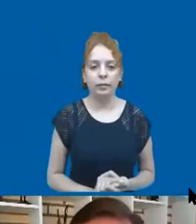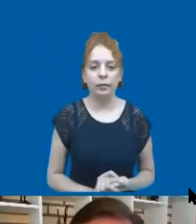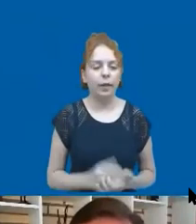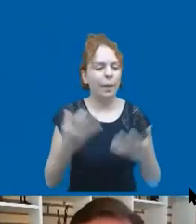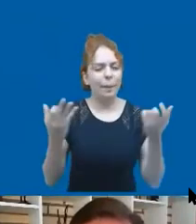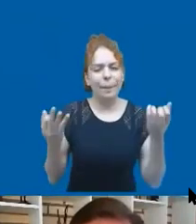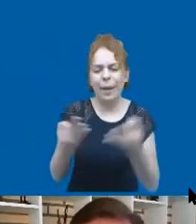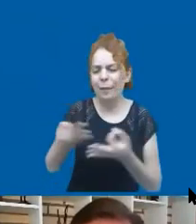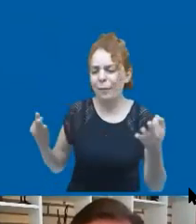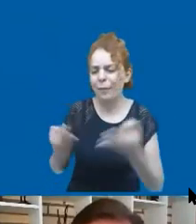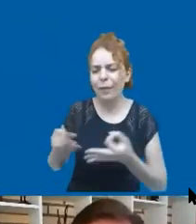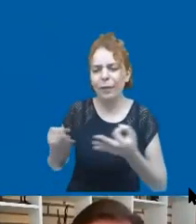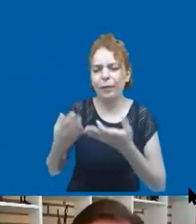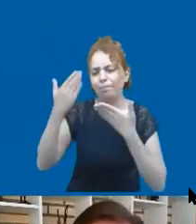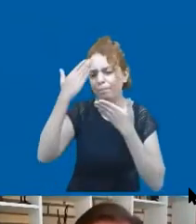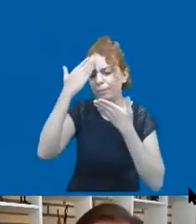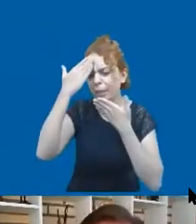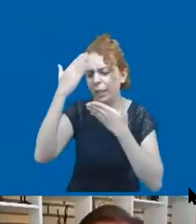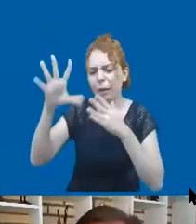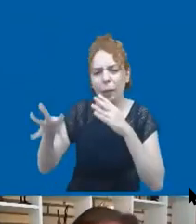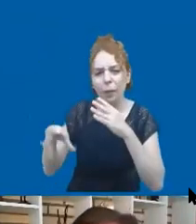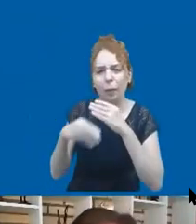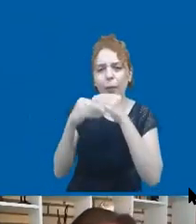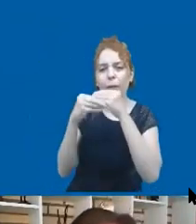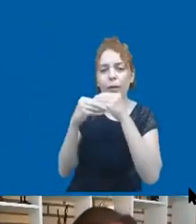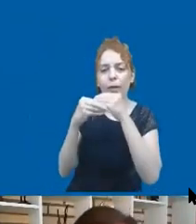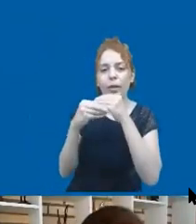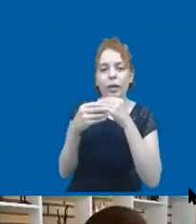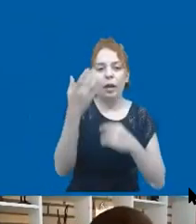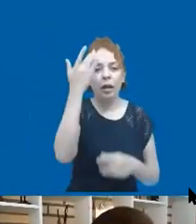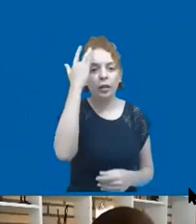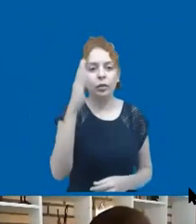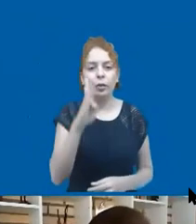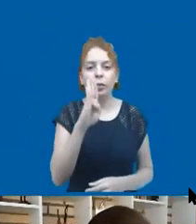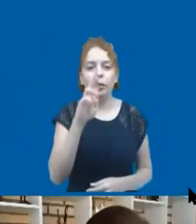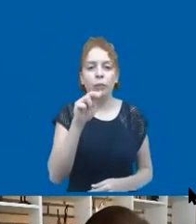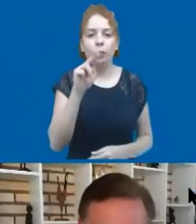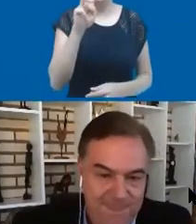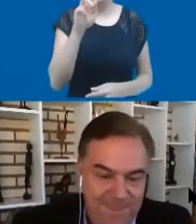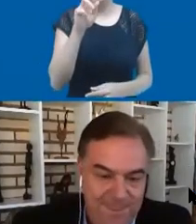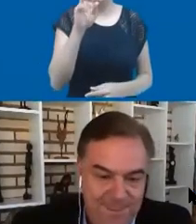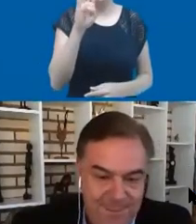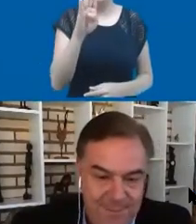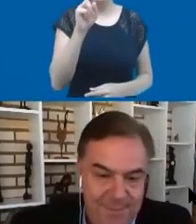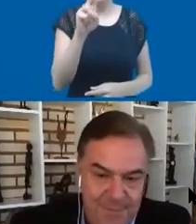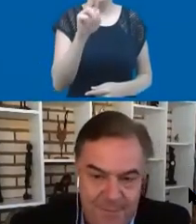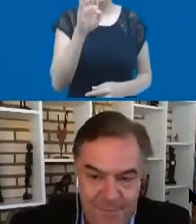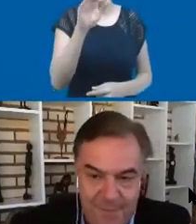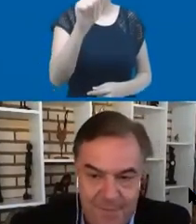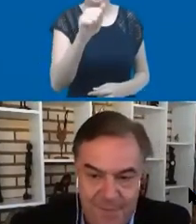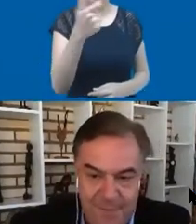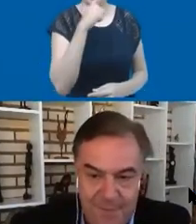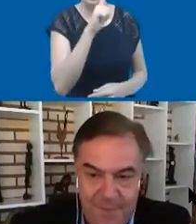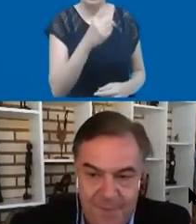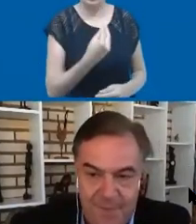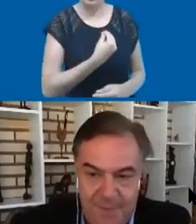Perfeito. Muito obrigado pela sua colocação. Acho que a Buba tá por aqui também. Buba, você consegue?